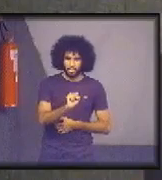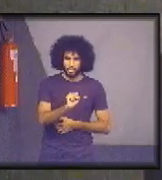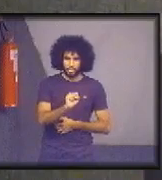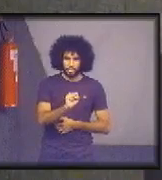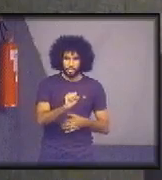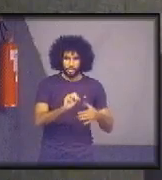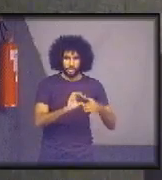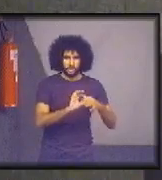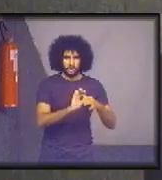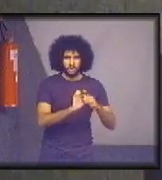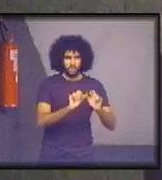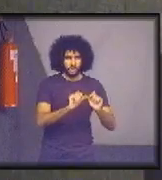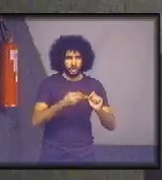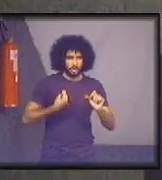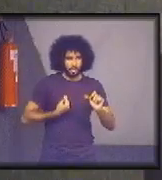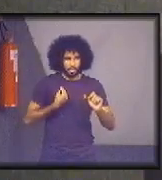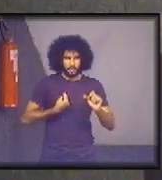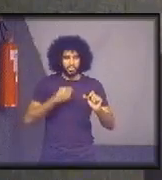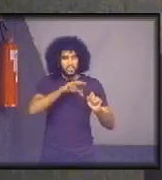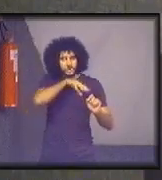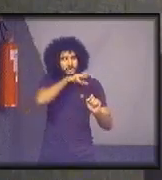vida dos animais,